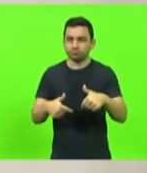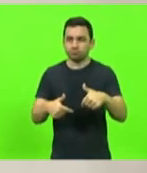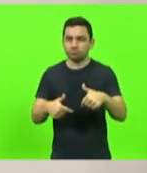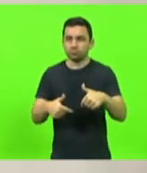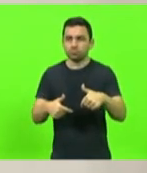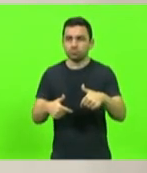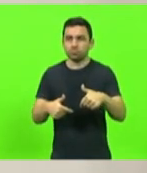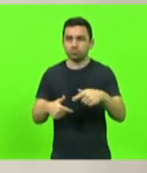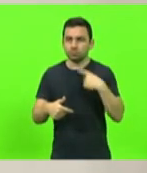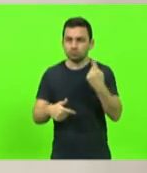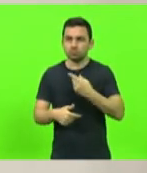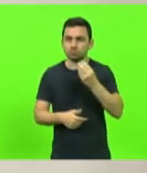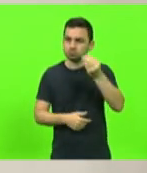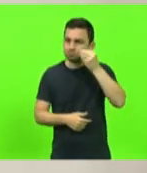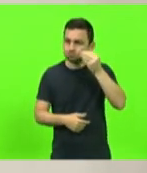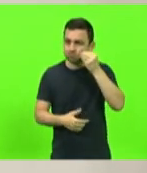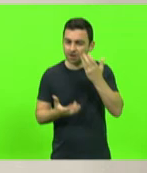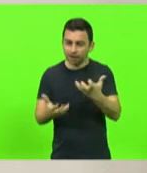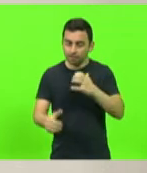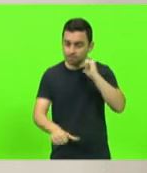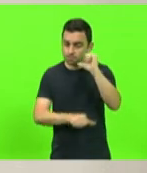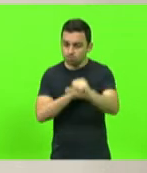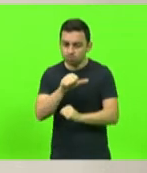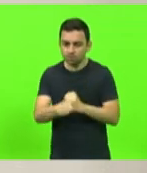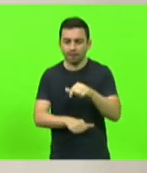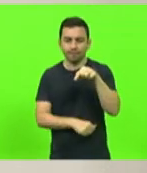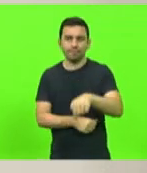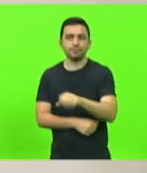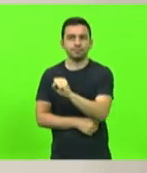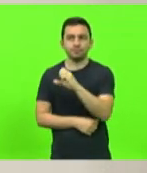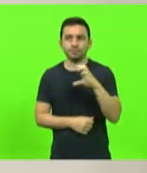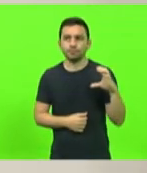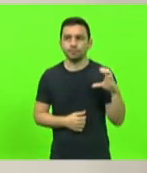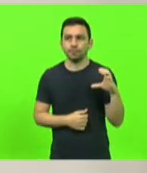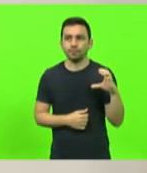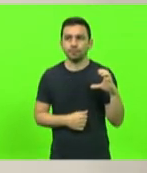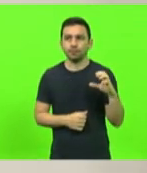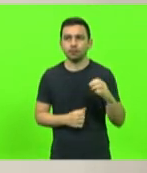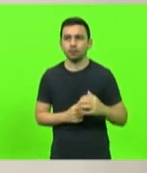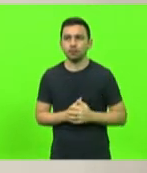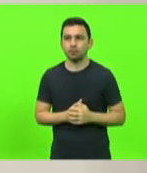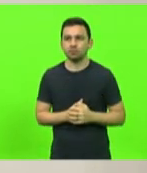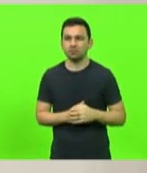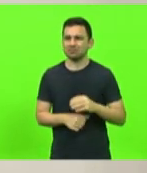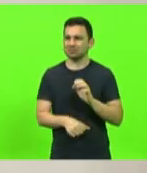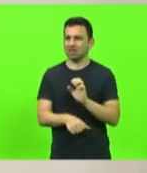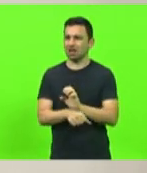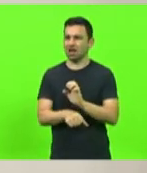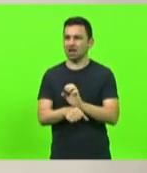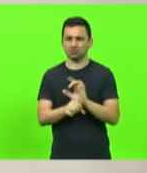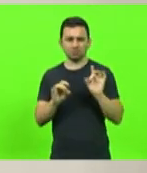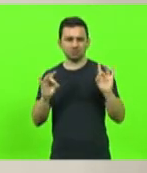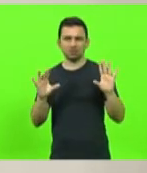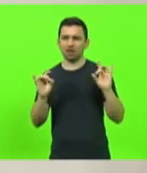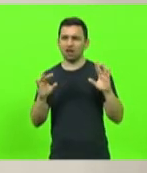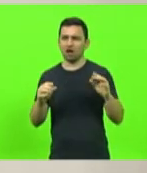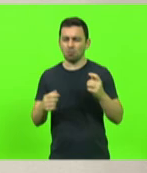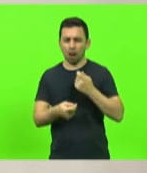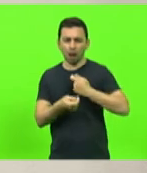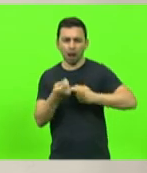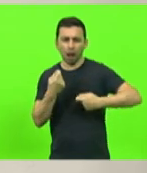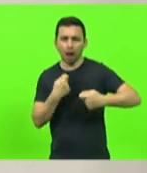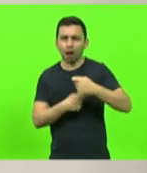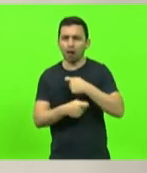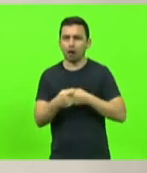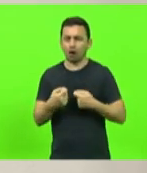a gente tente mudar esse cenário em Santa Catarina. um Estado com tantos valores que temos aqui economicamente,